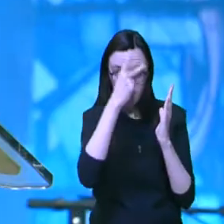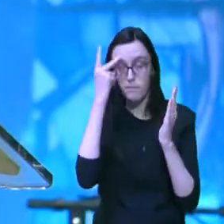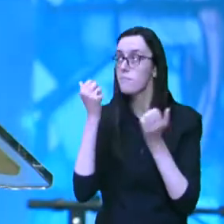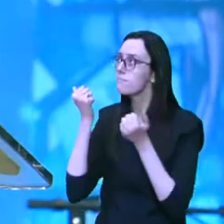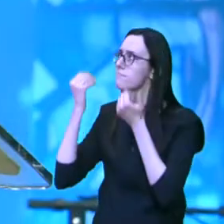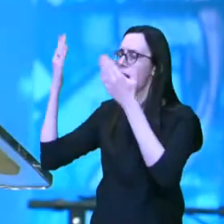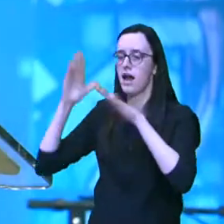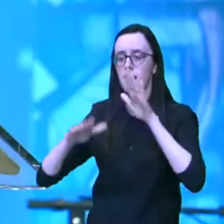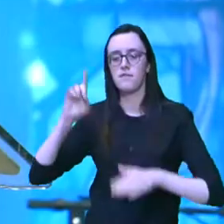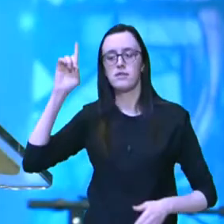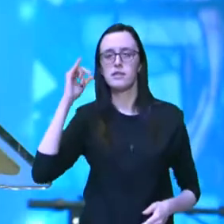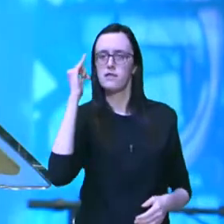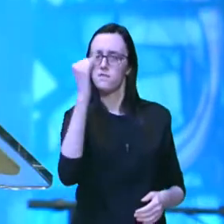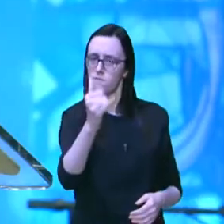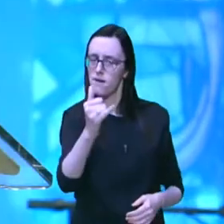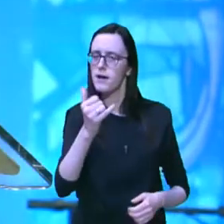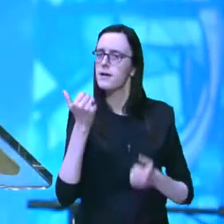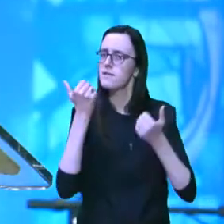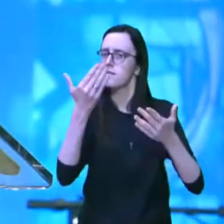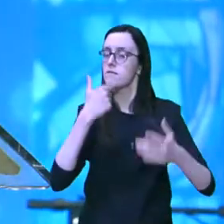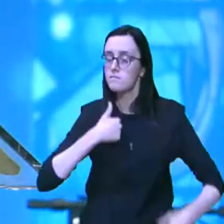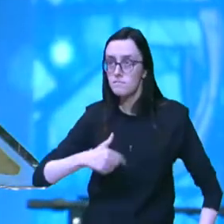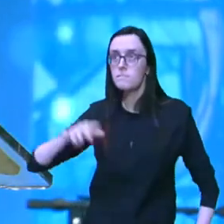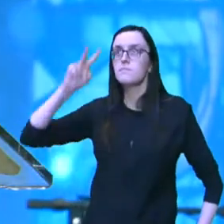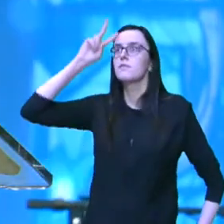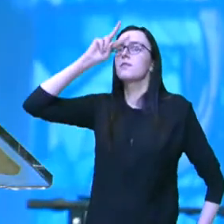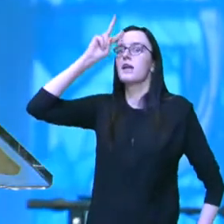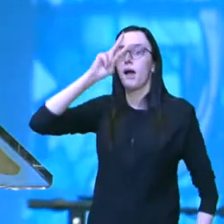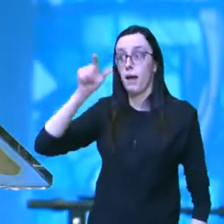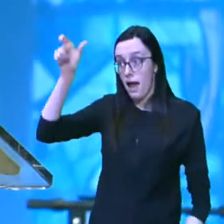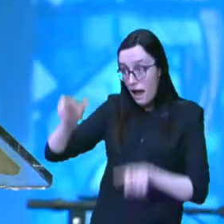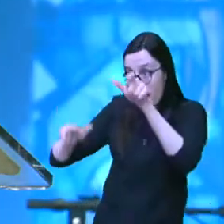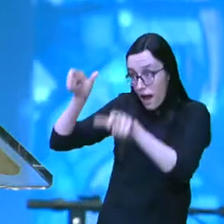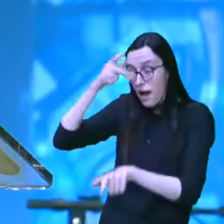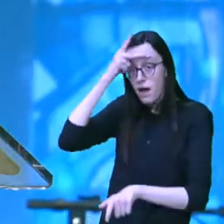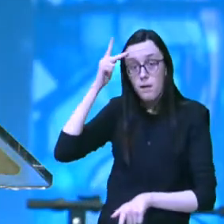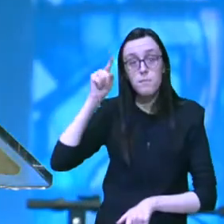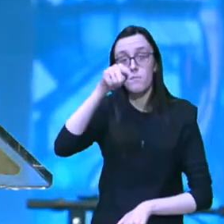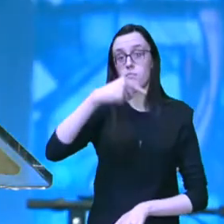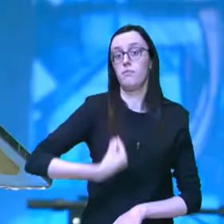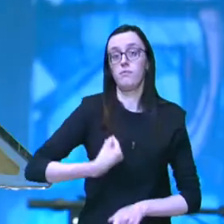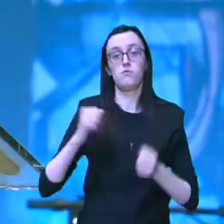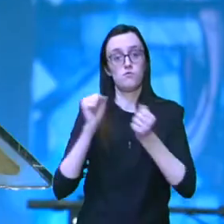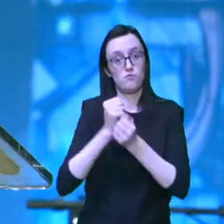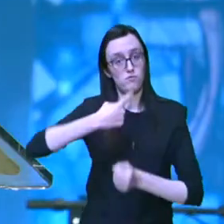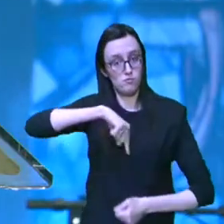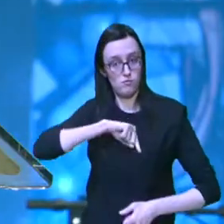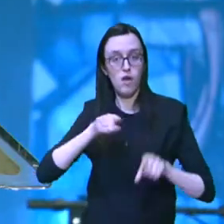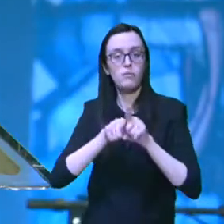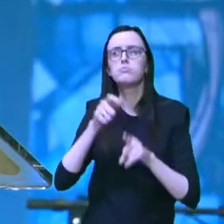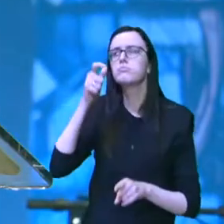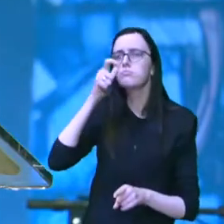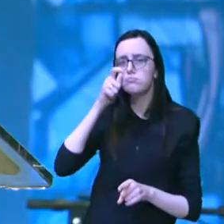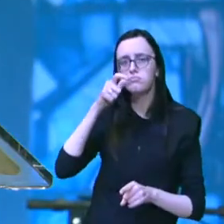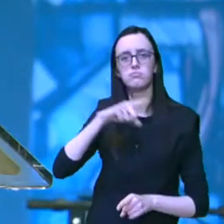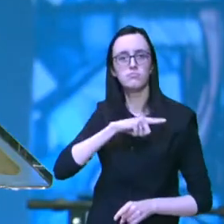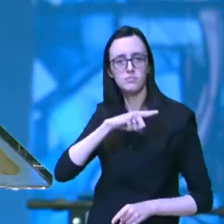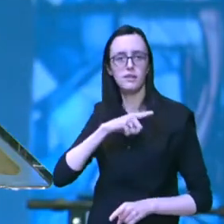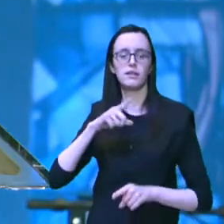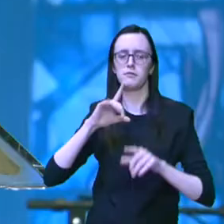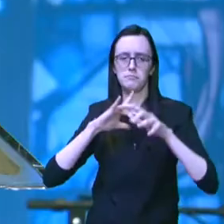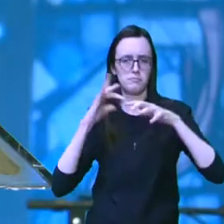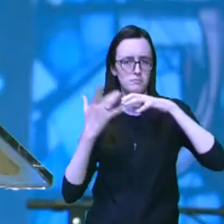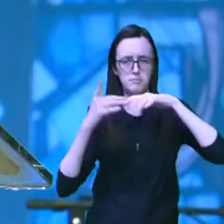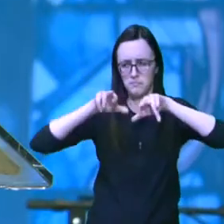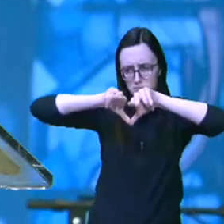o Senhor está trazendo a sua mente agora, você que está conosco também nos assistindo pelas